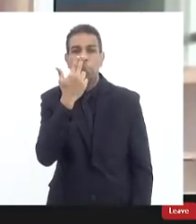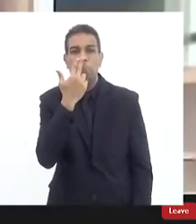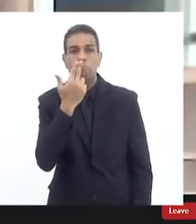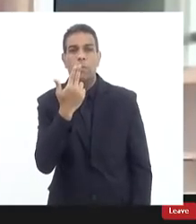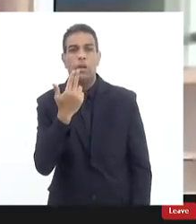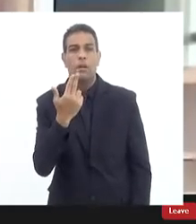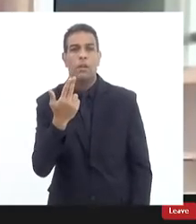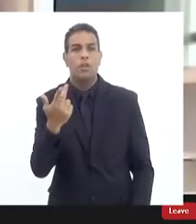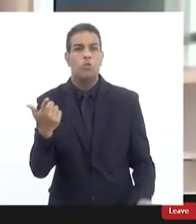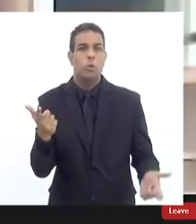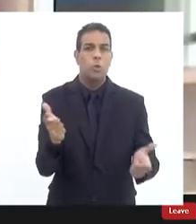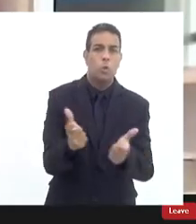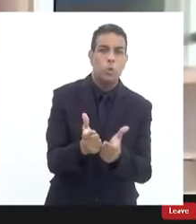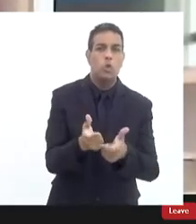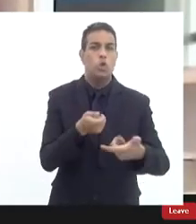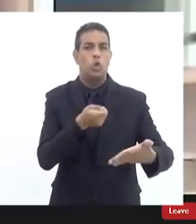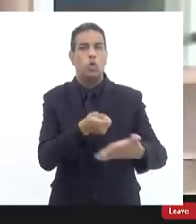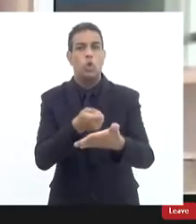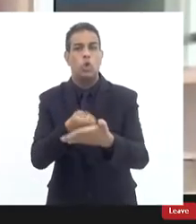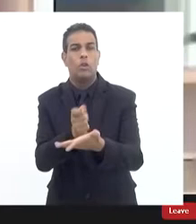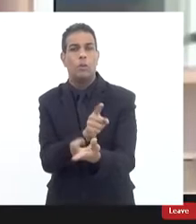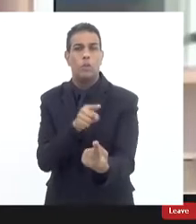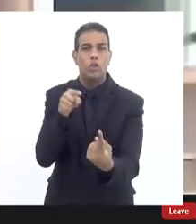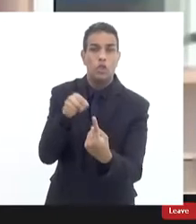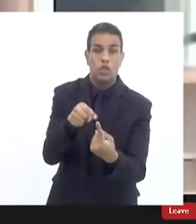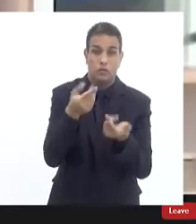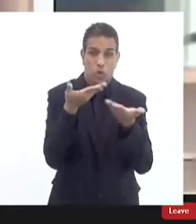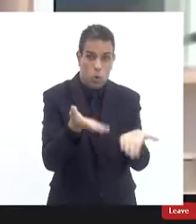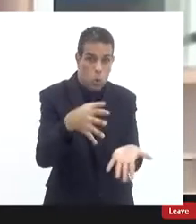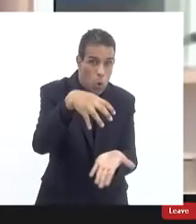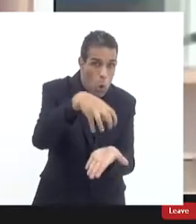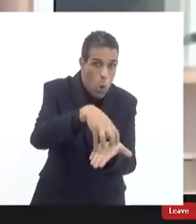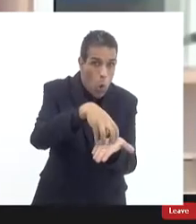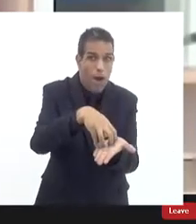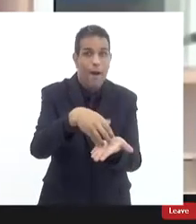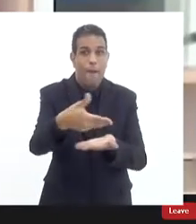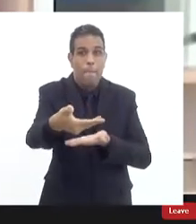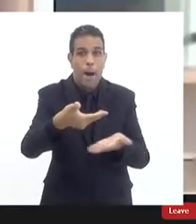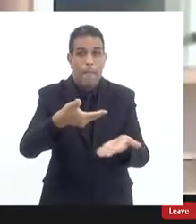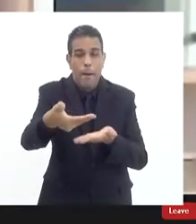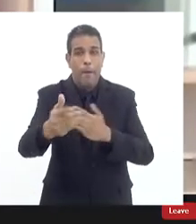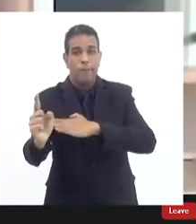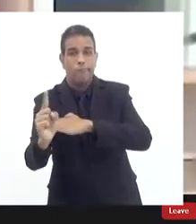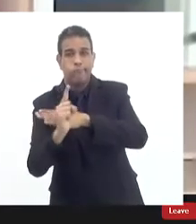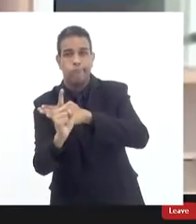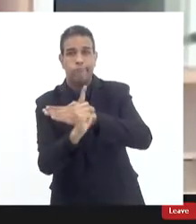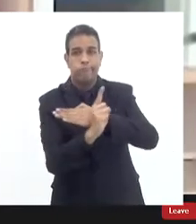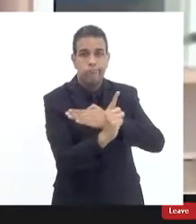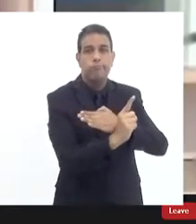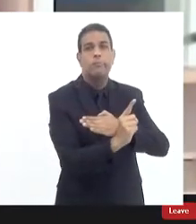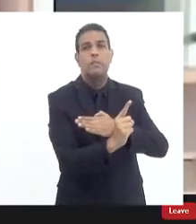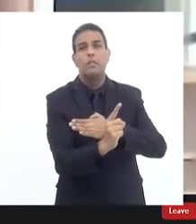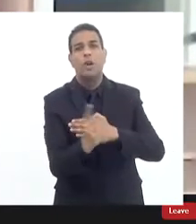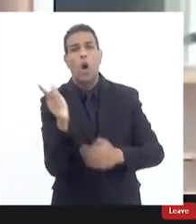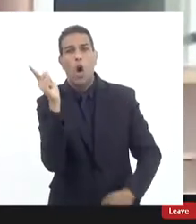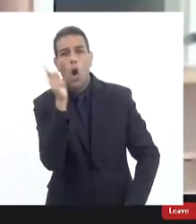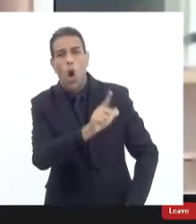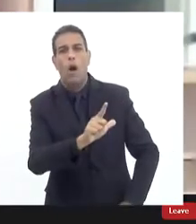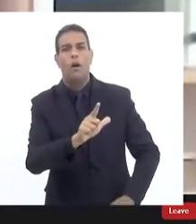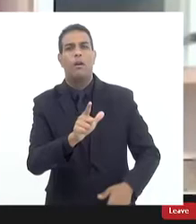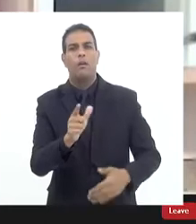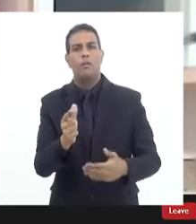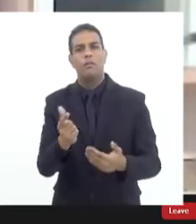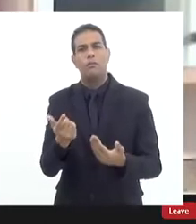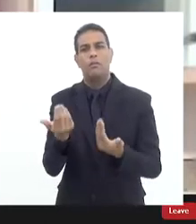de denúncias lembrando que o objetivo do plantão é ter um atendimento pronto imediato pra atender a demandas do